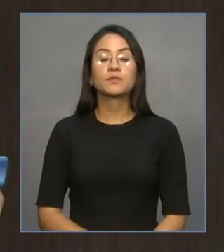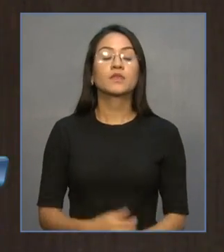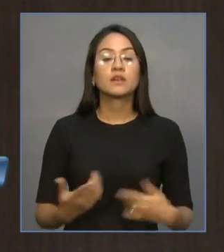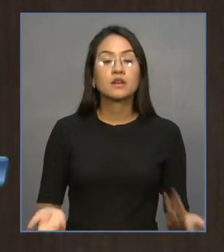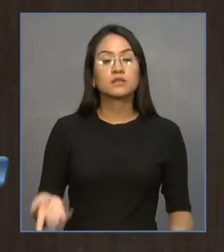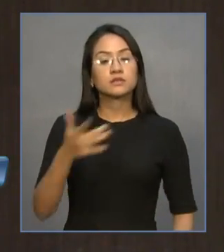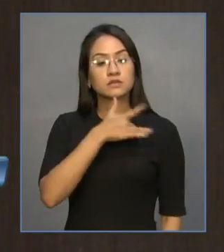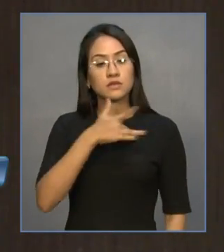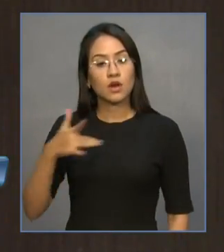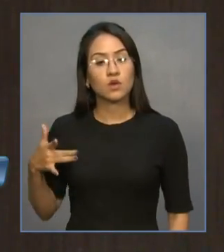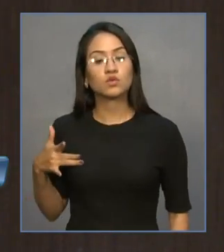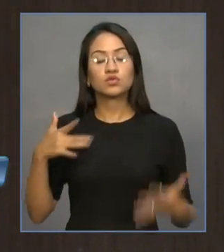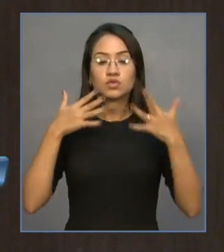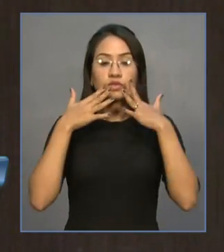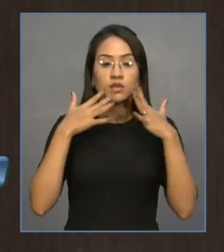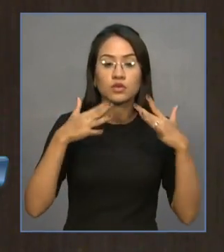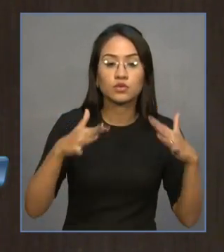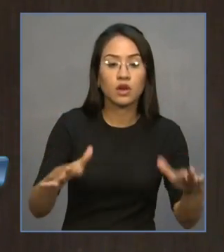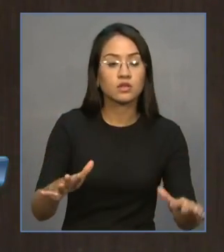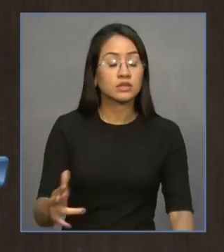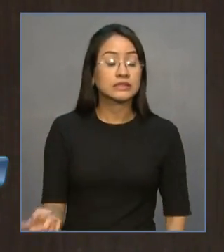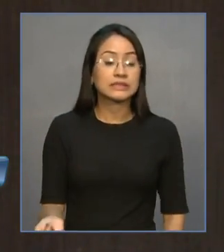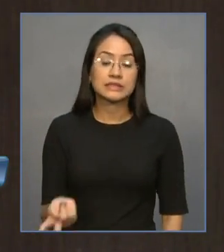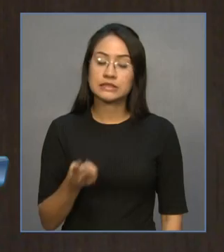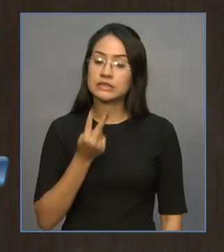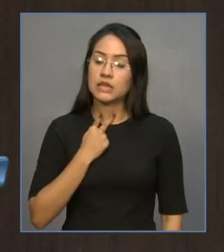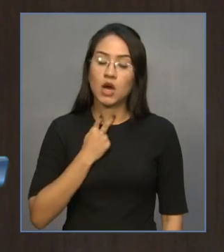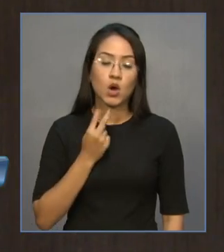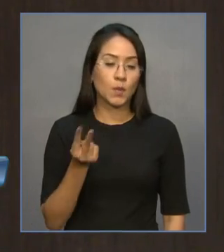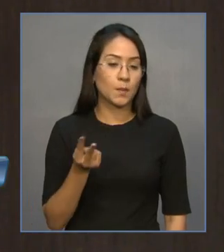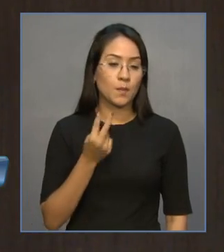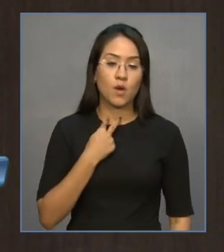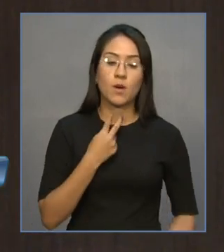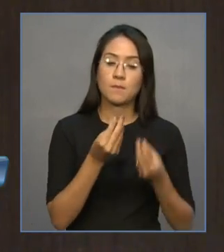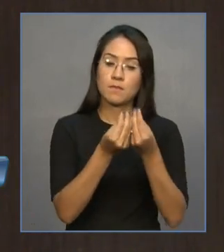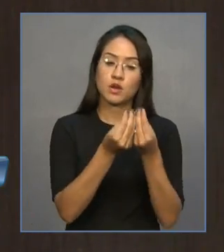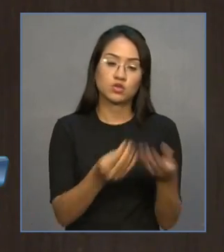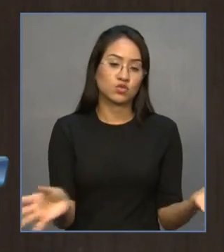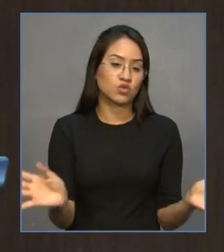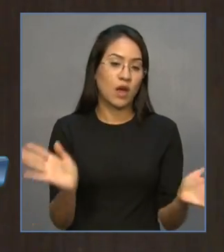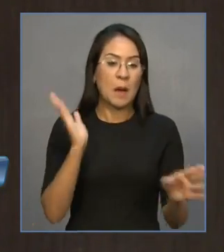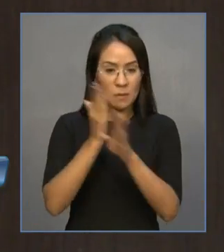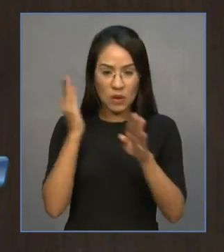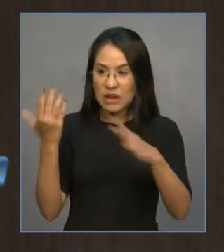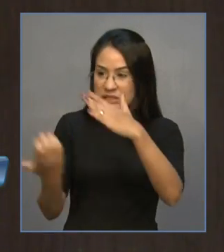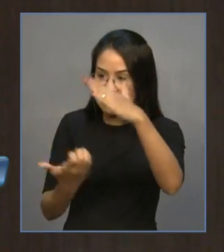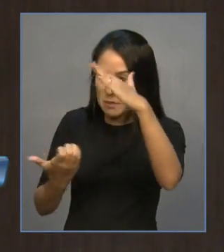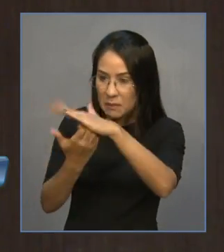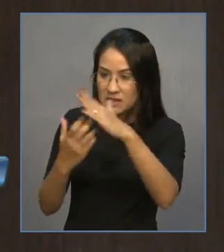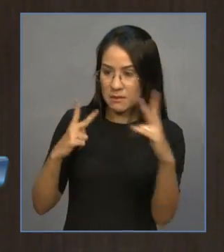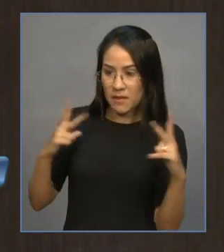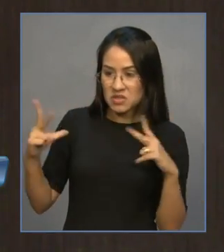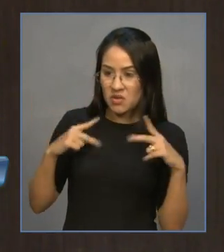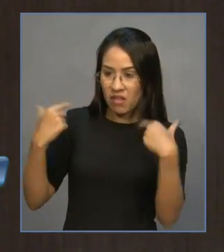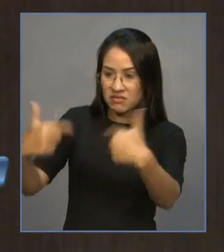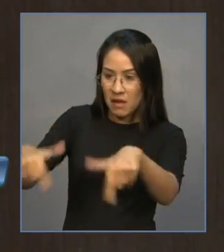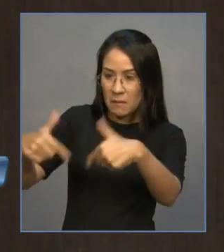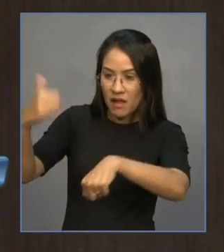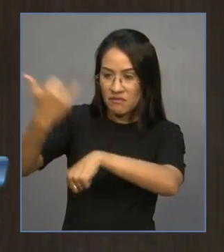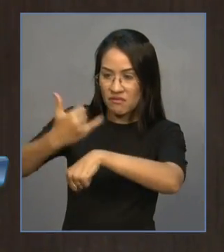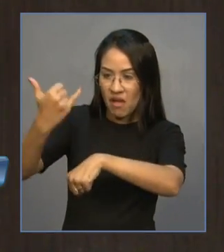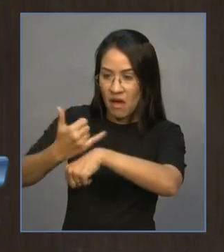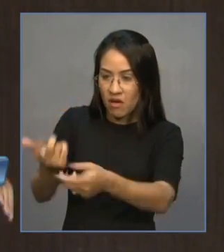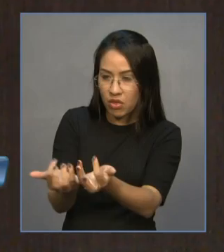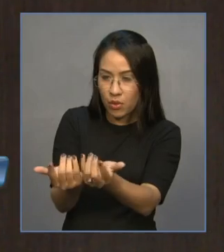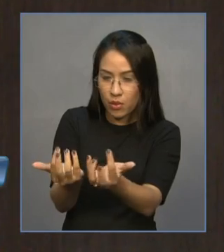ambiente, não podem ser vendidos e trocados por nada. Portanto, nós requeremos, mais uma vez,